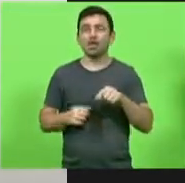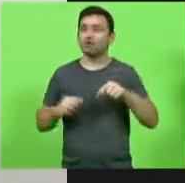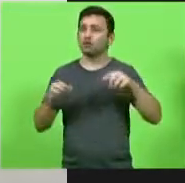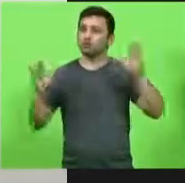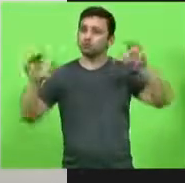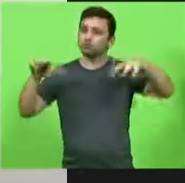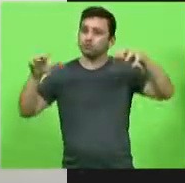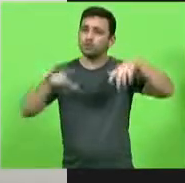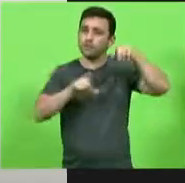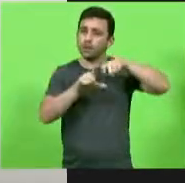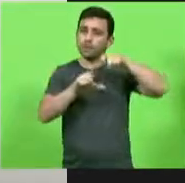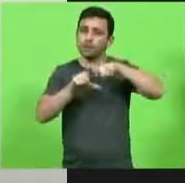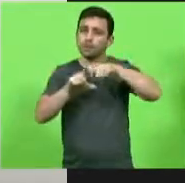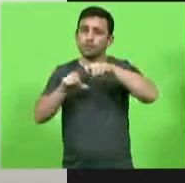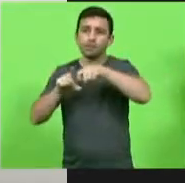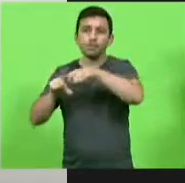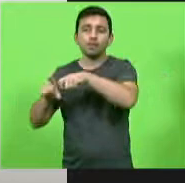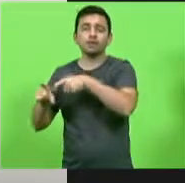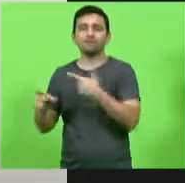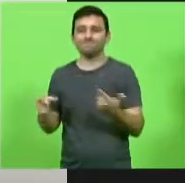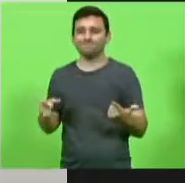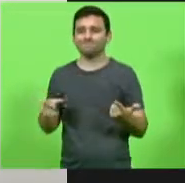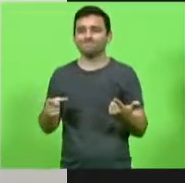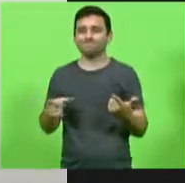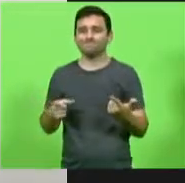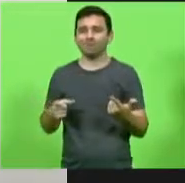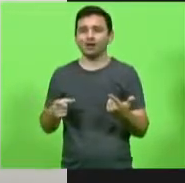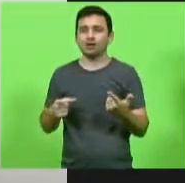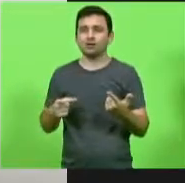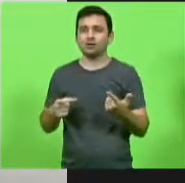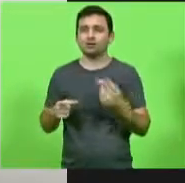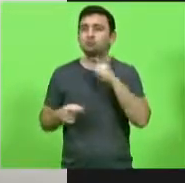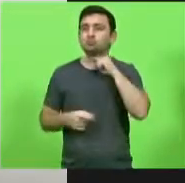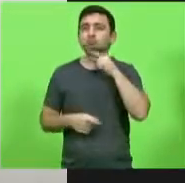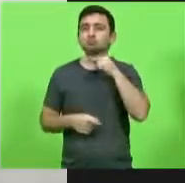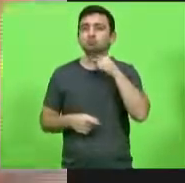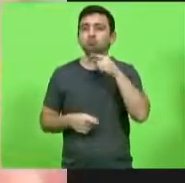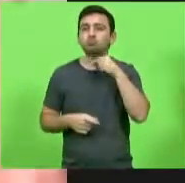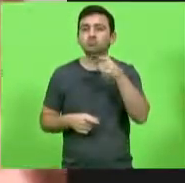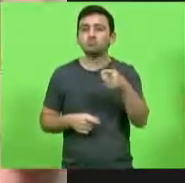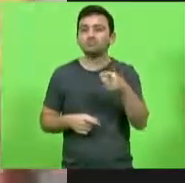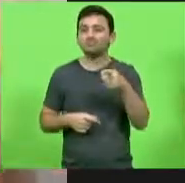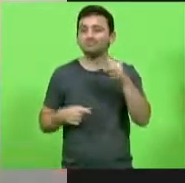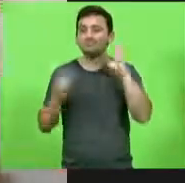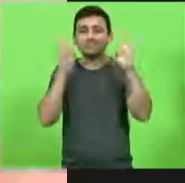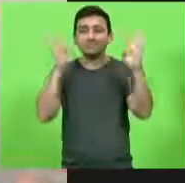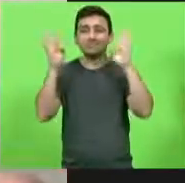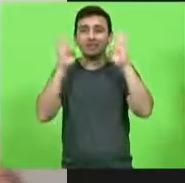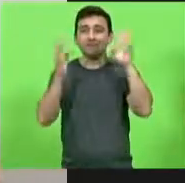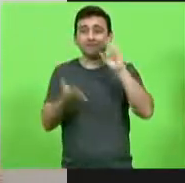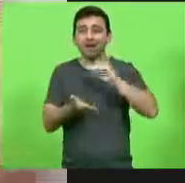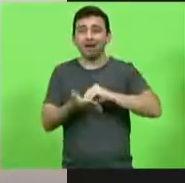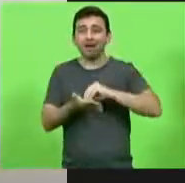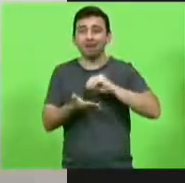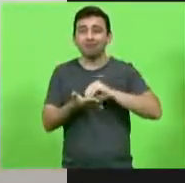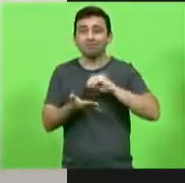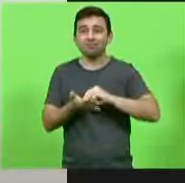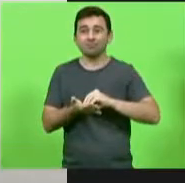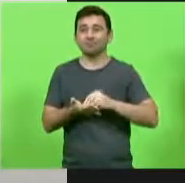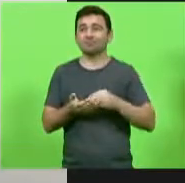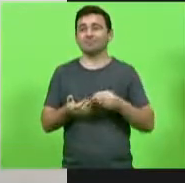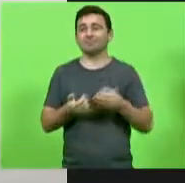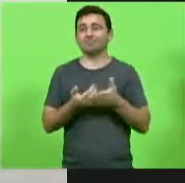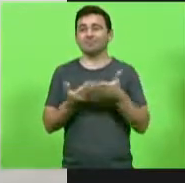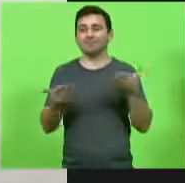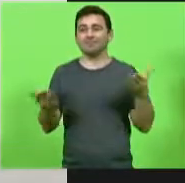vários meses de chuva não conseguimos quase que nem imaginar a falta que isto